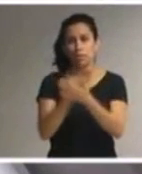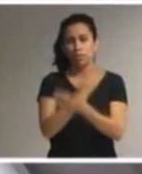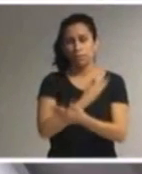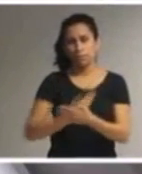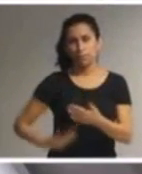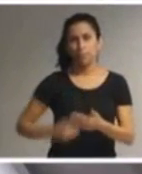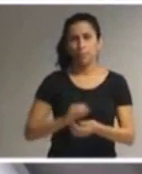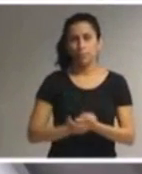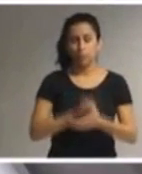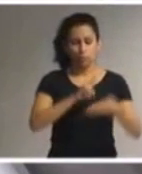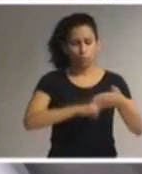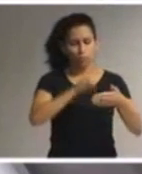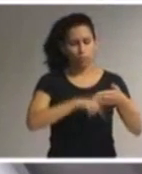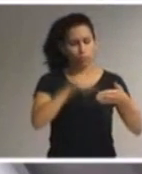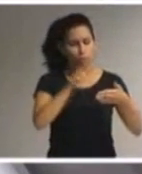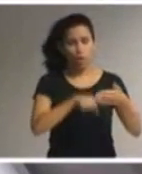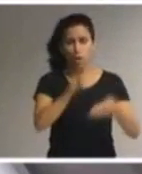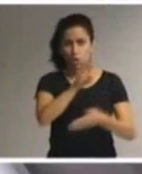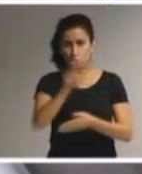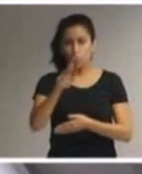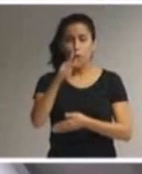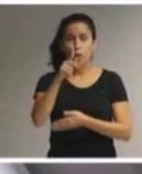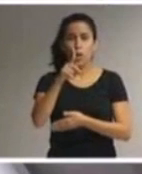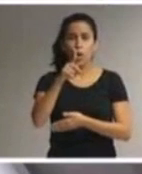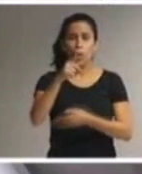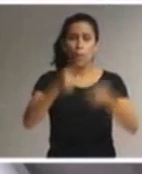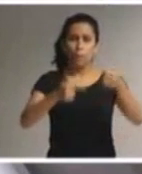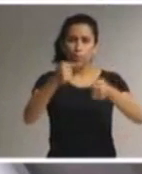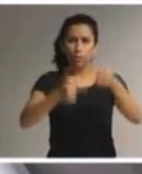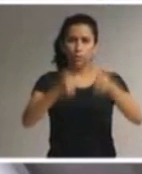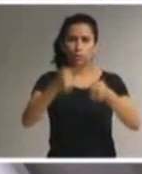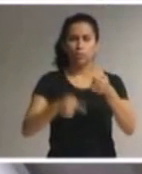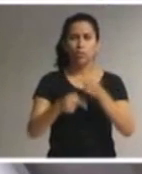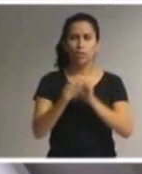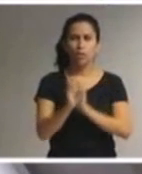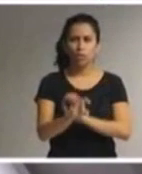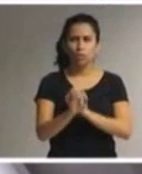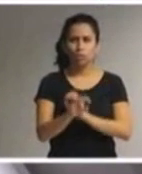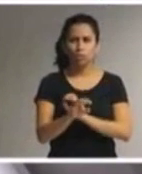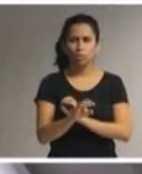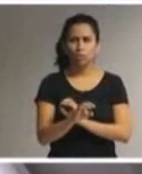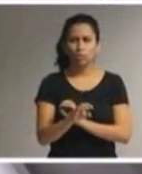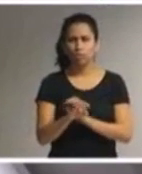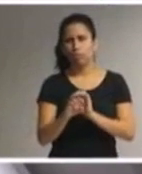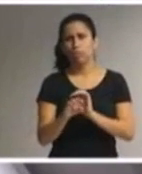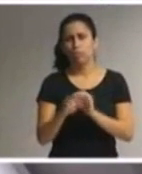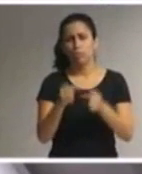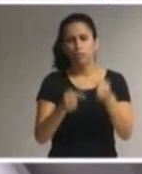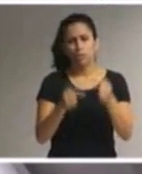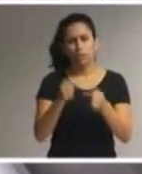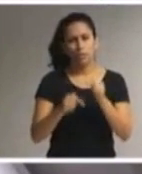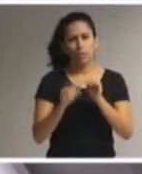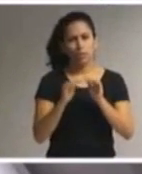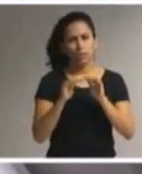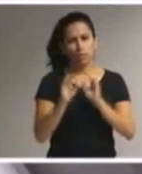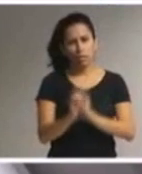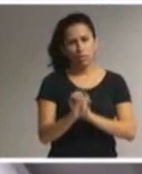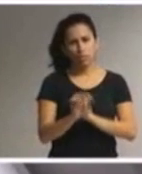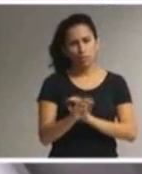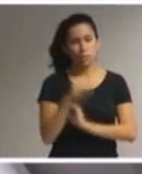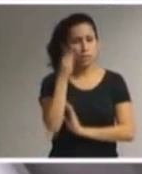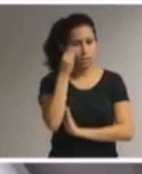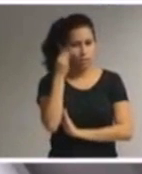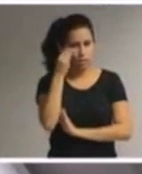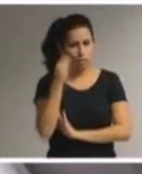documento intitulado Política Nacional de Educação Especial na Perspectiva da Educação Inclusiva. A